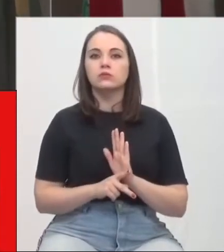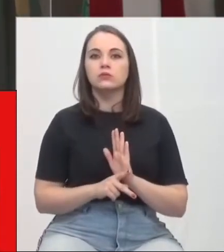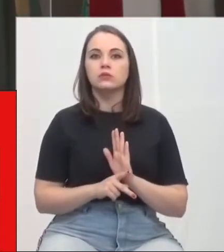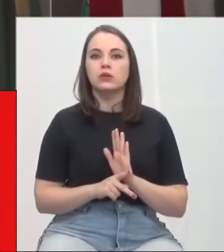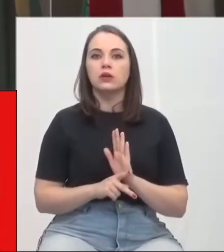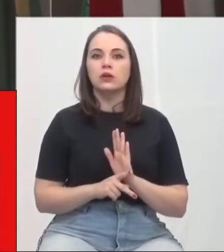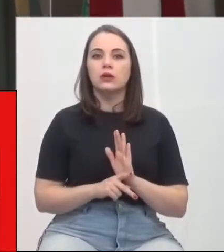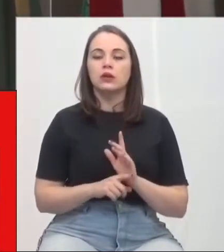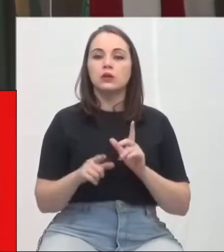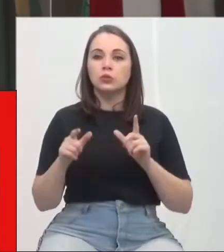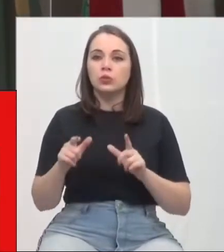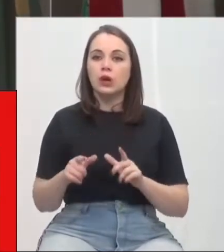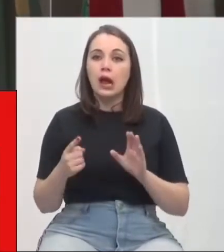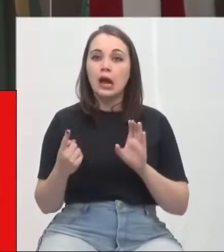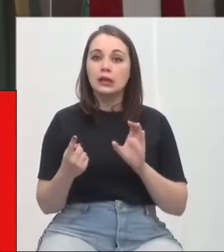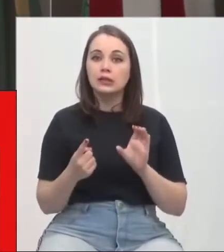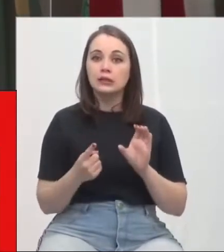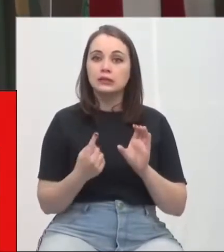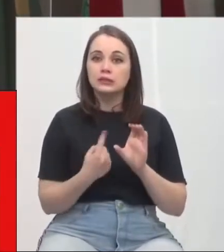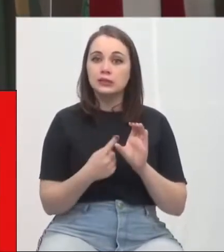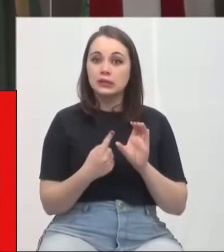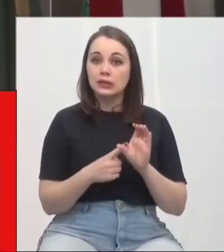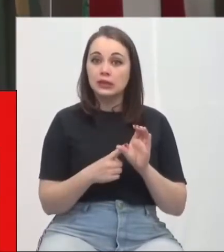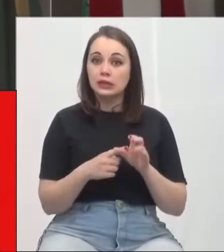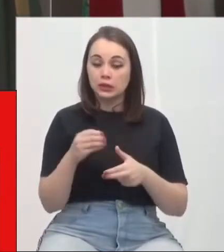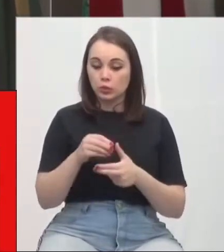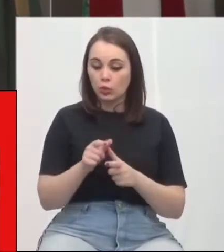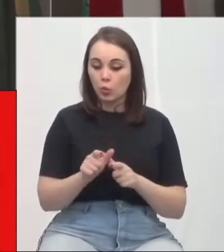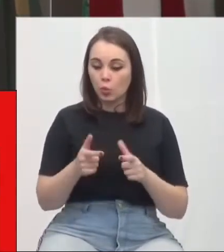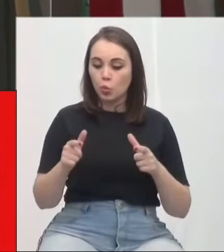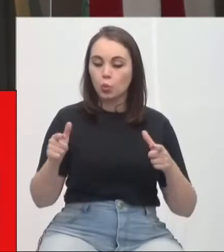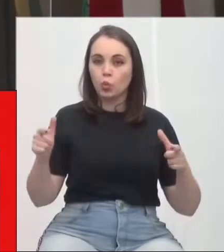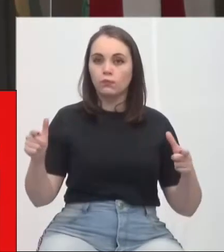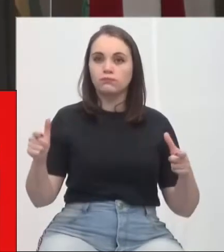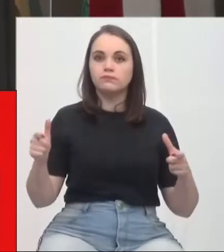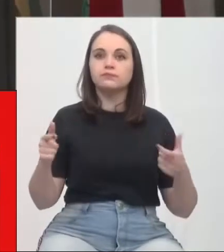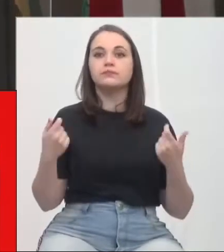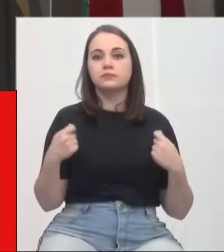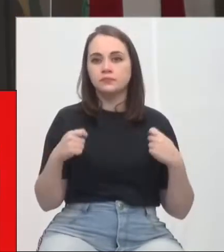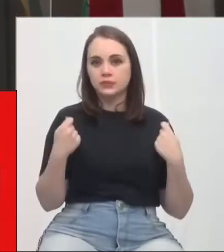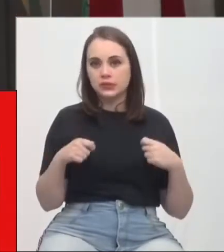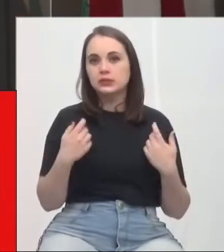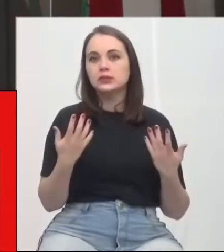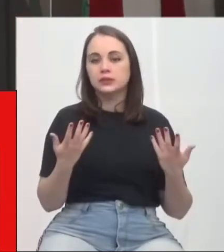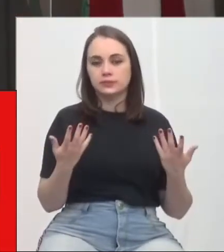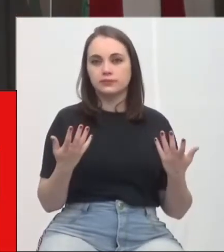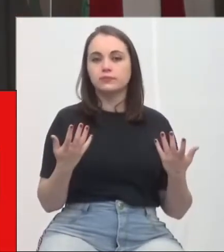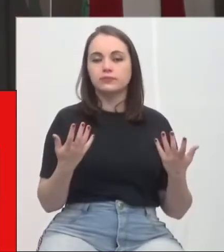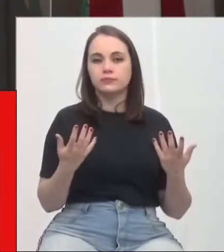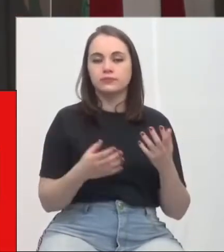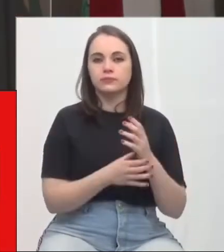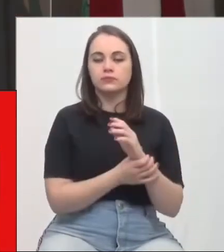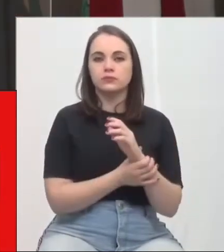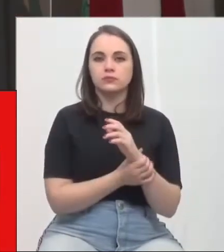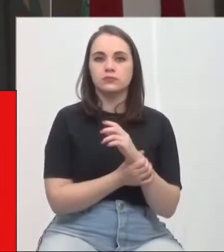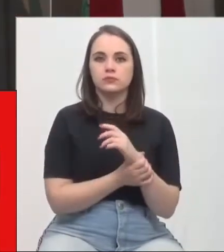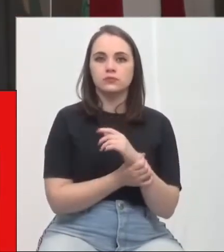clínicas da Universidade Unesc. A necessidade de ampliação e